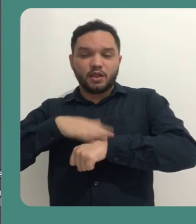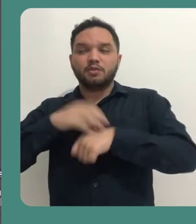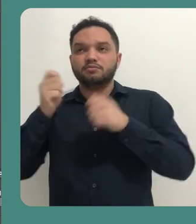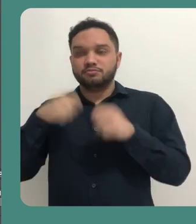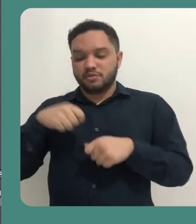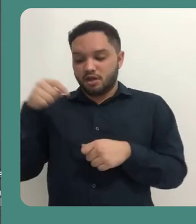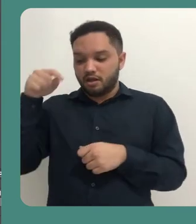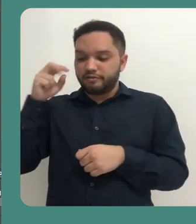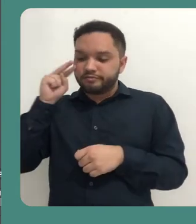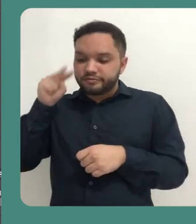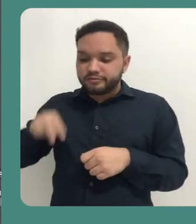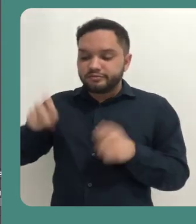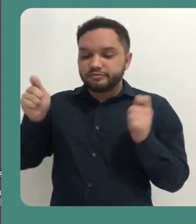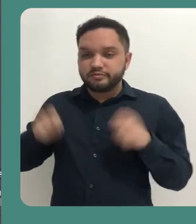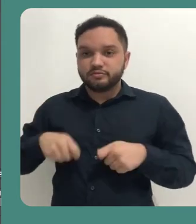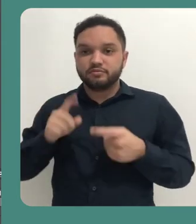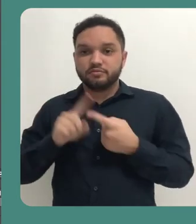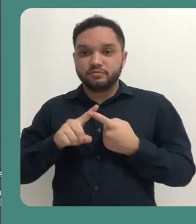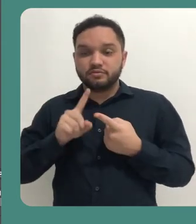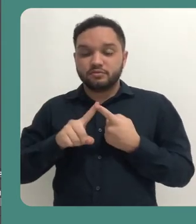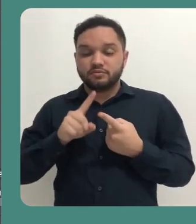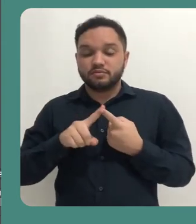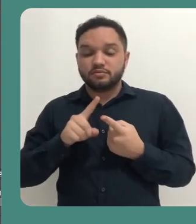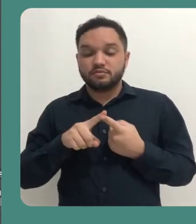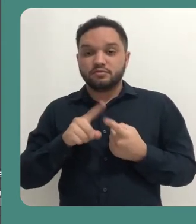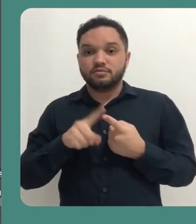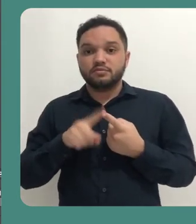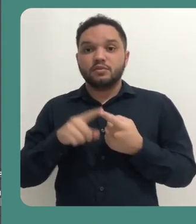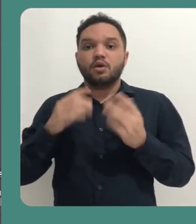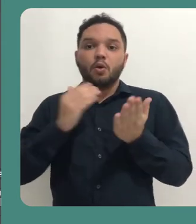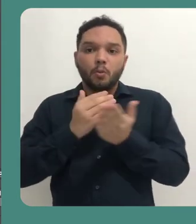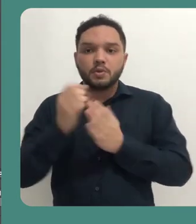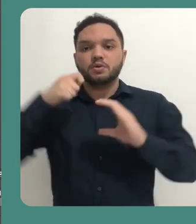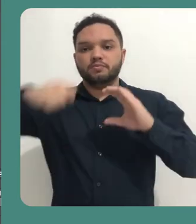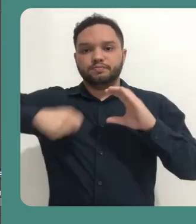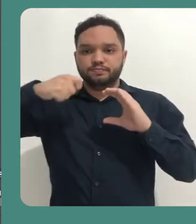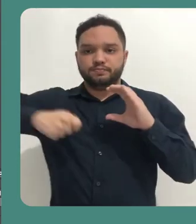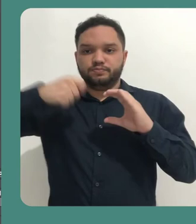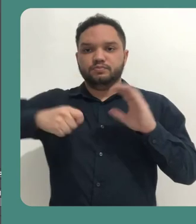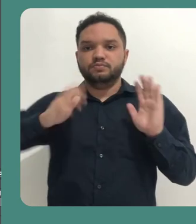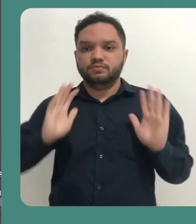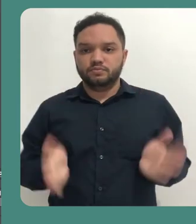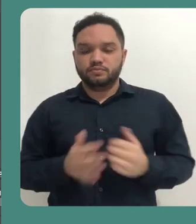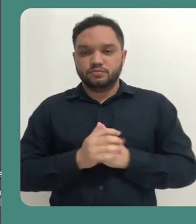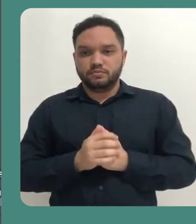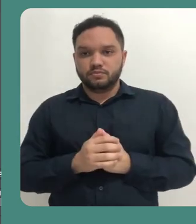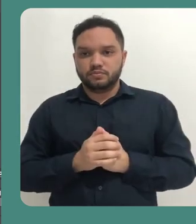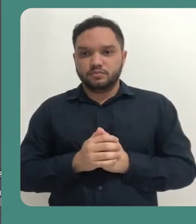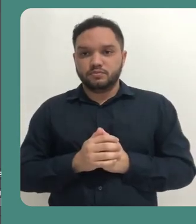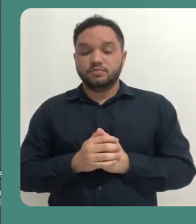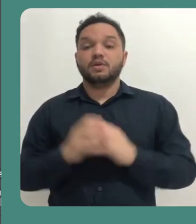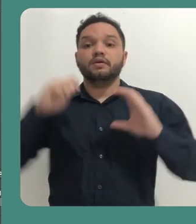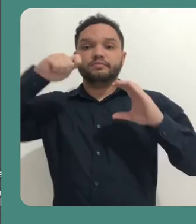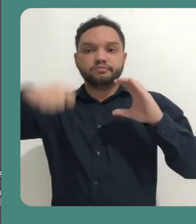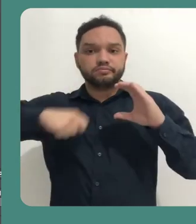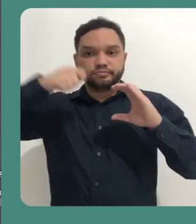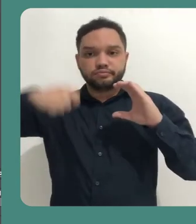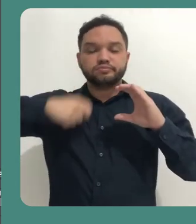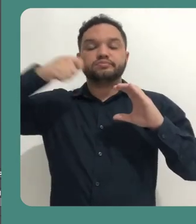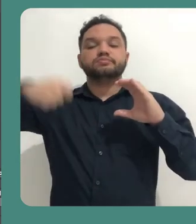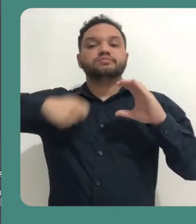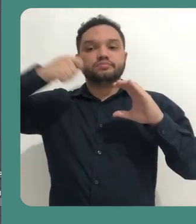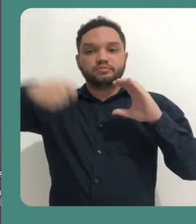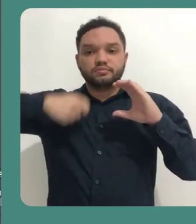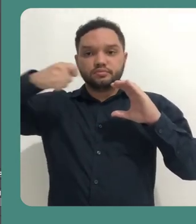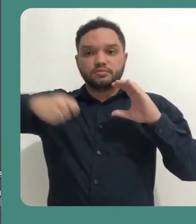gravação. Eu posso acompanhar aqui embaixo. E essa minha captura já está sendo realizada. Tudo que está indo para o vídeo